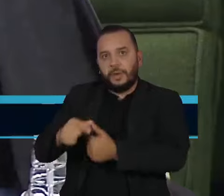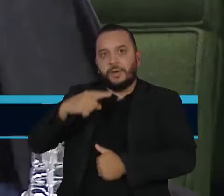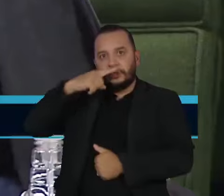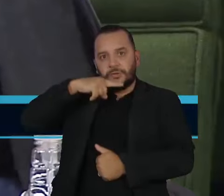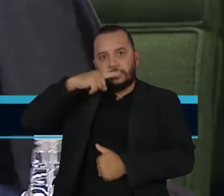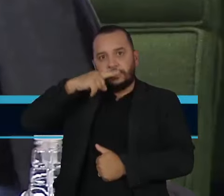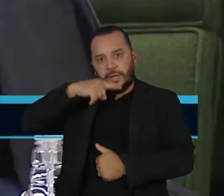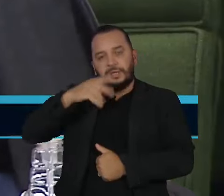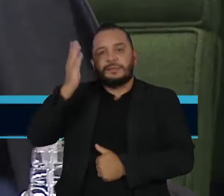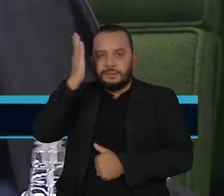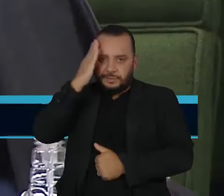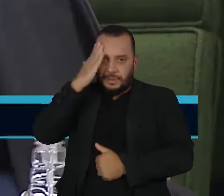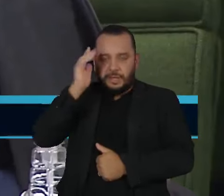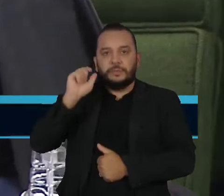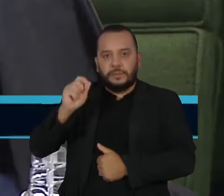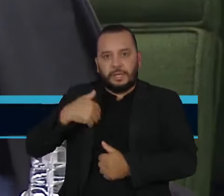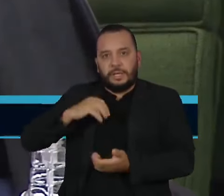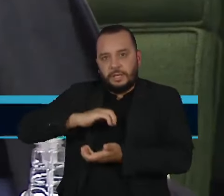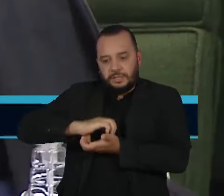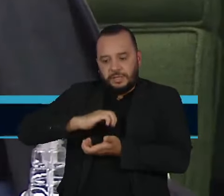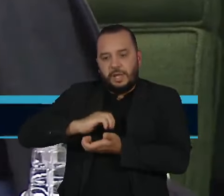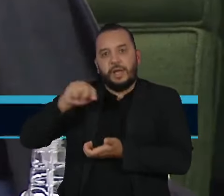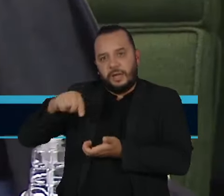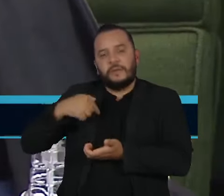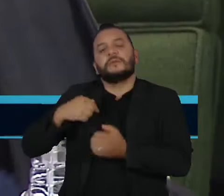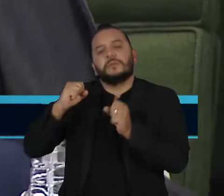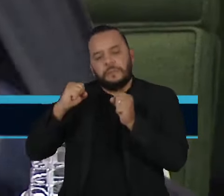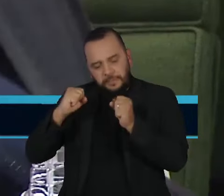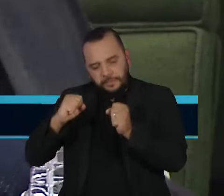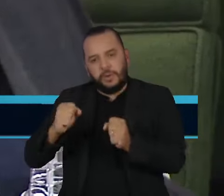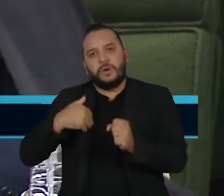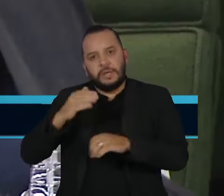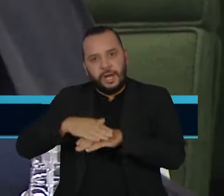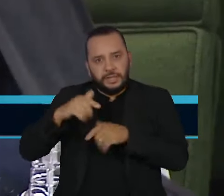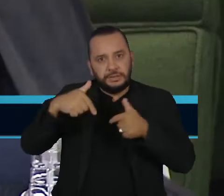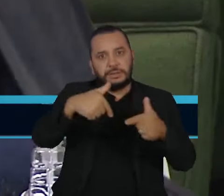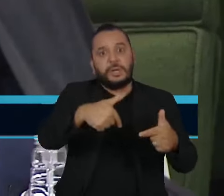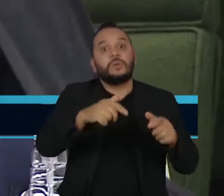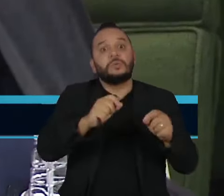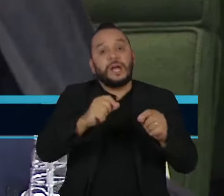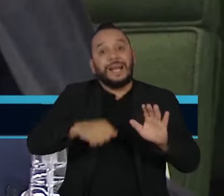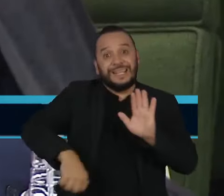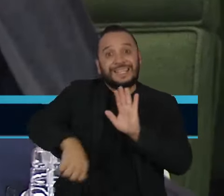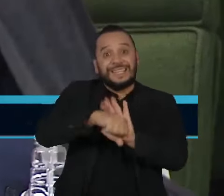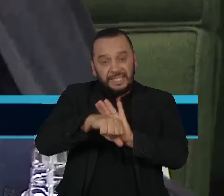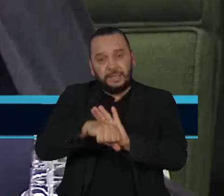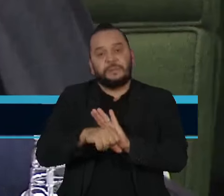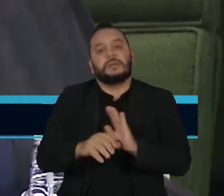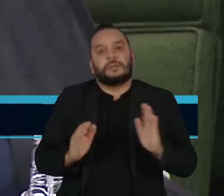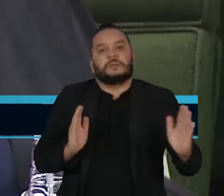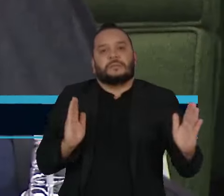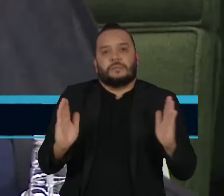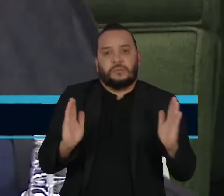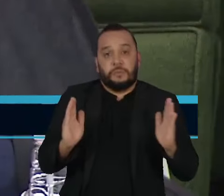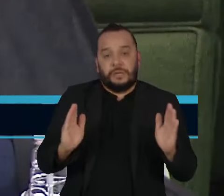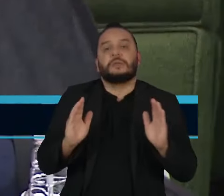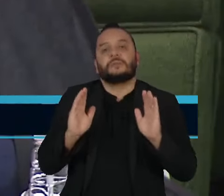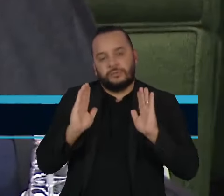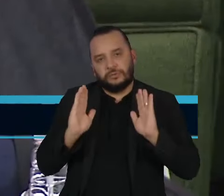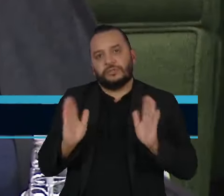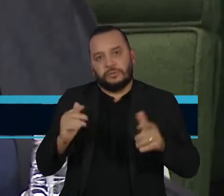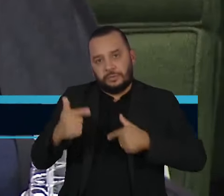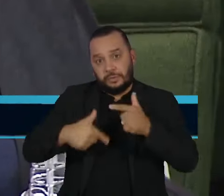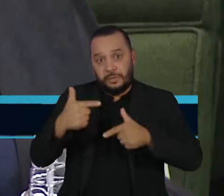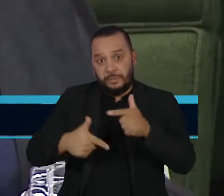reconheceu a competência da Corte para atuar em casos de crimes praticados no cargo, mesmo após o envolvido deixar a função ou